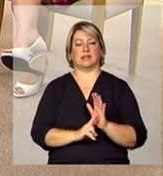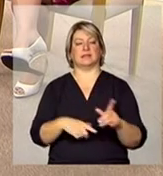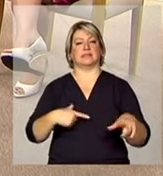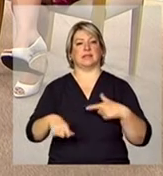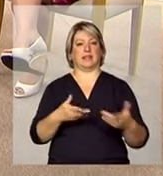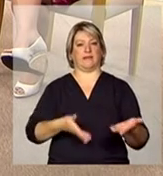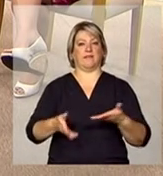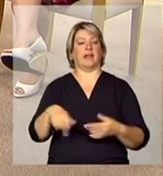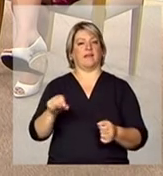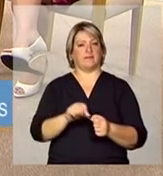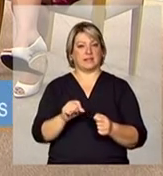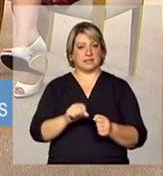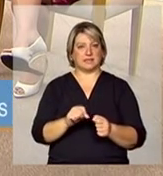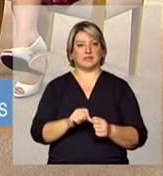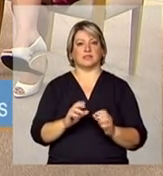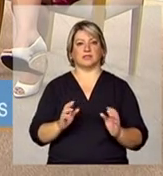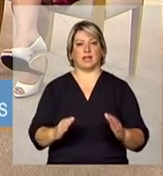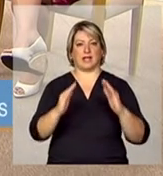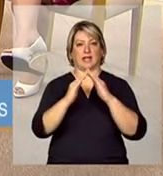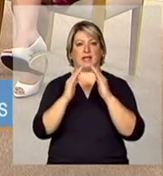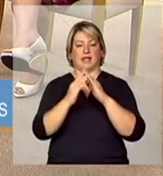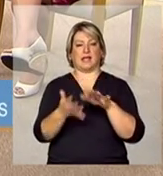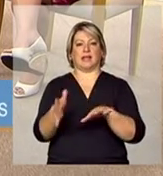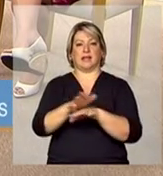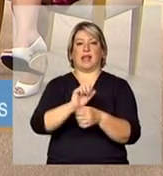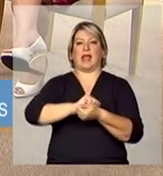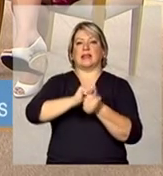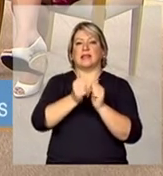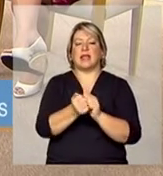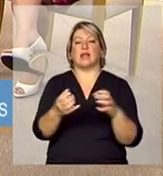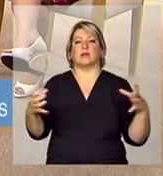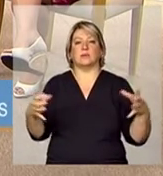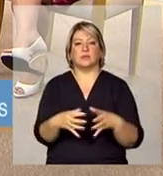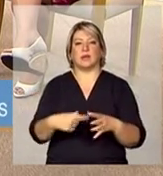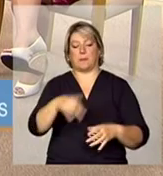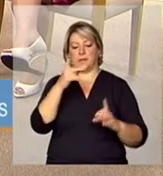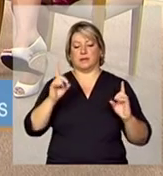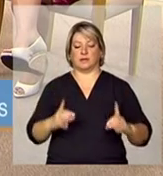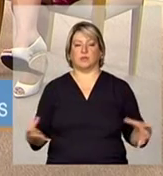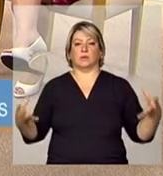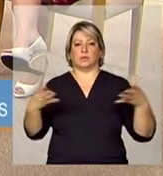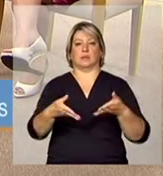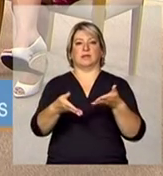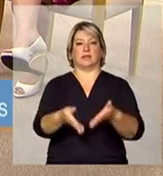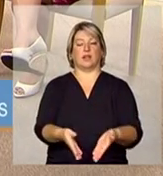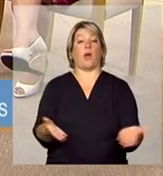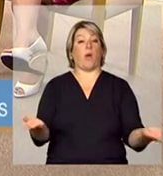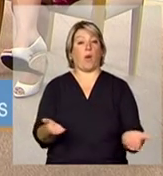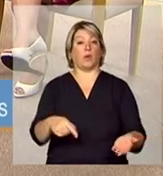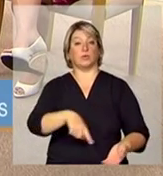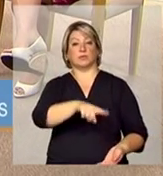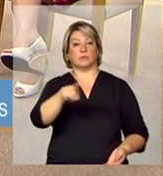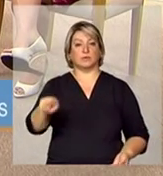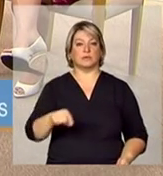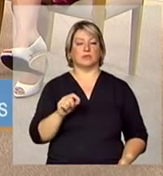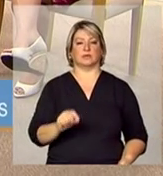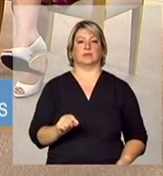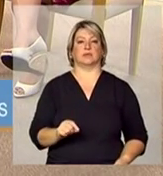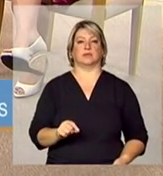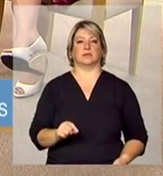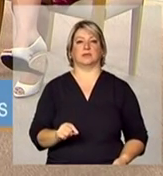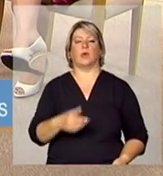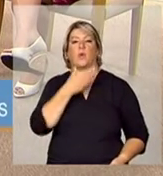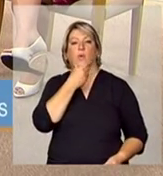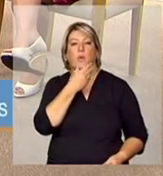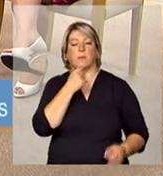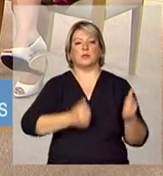fizeram residências adaptadas inseriram essas pessoas na comunidade e hoje os meninos eles jogam